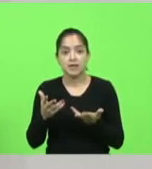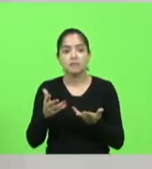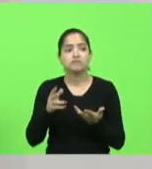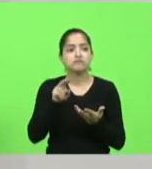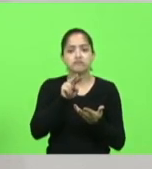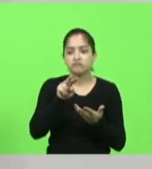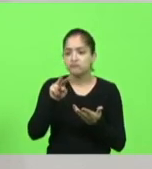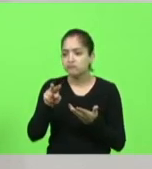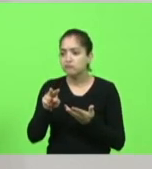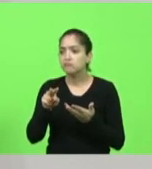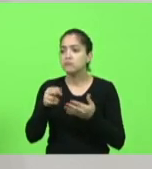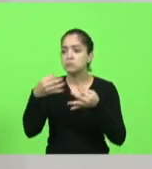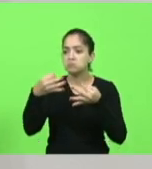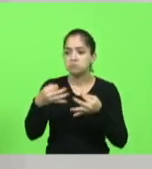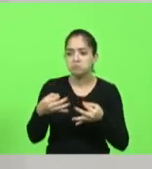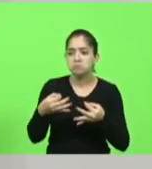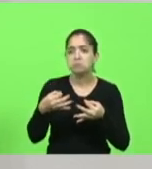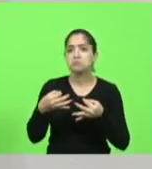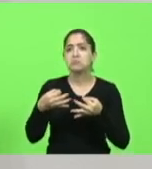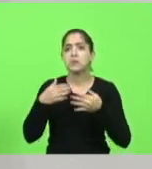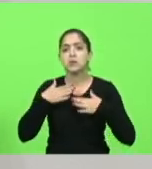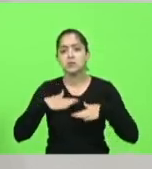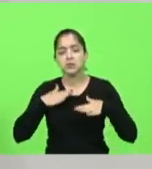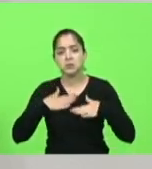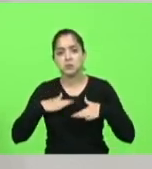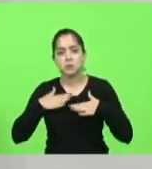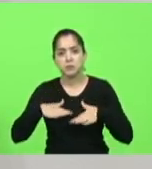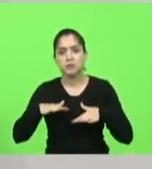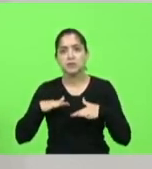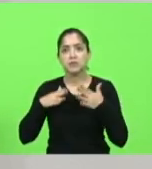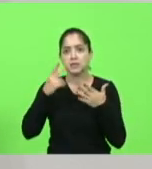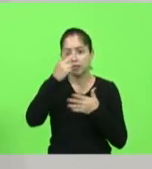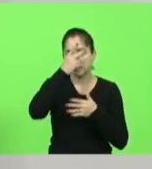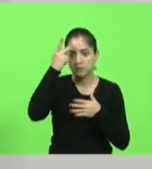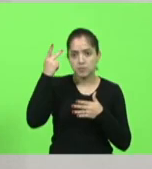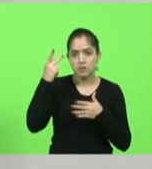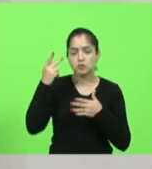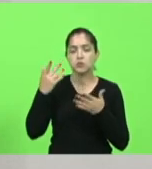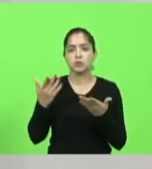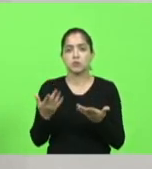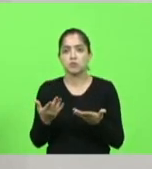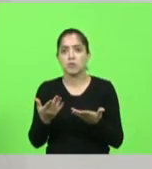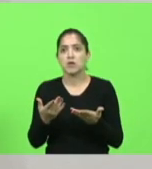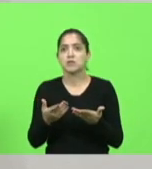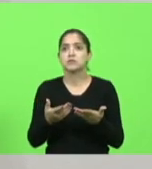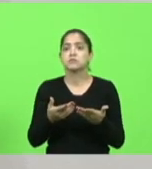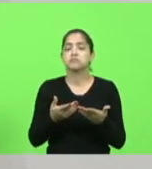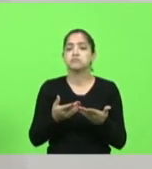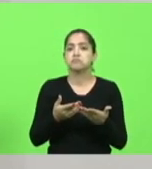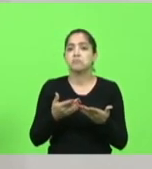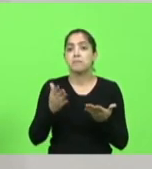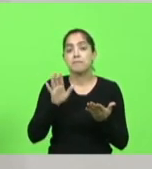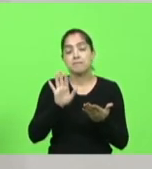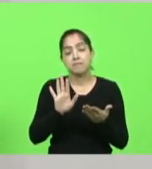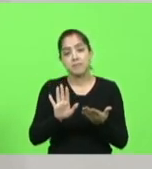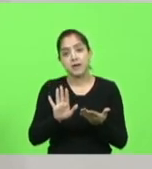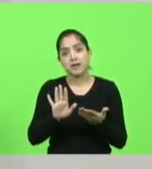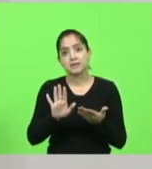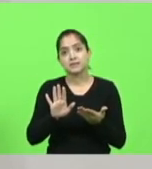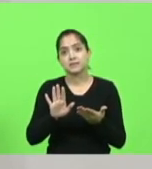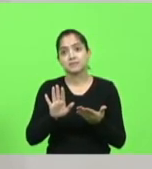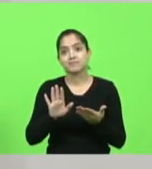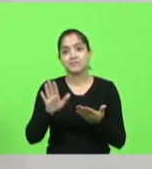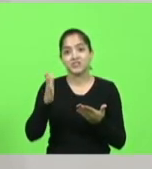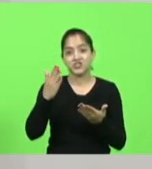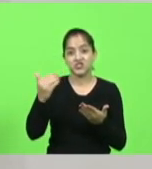tranquila, as pessoas se entendendo, ele podendo cumprimentar, mas ele logo é chamado